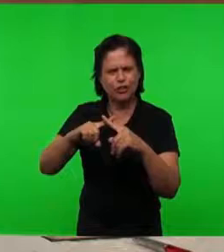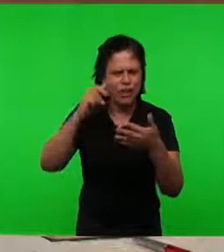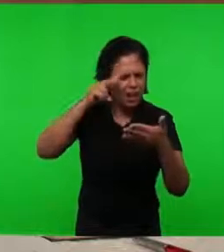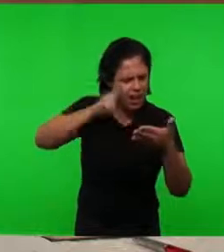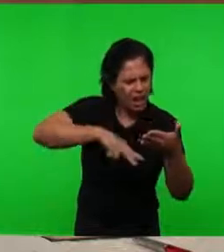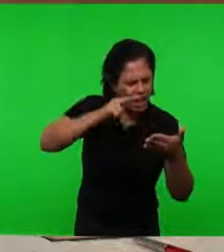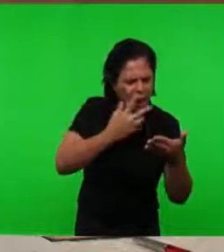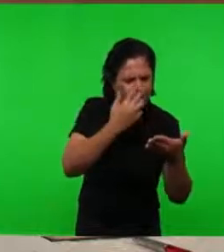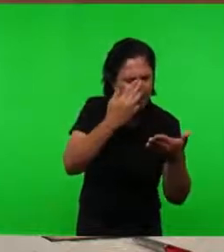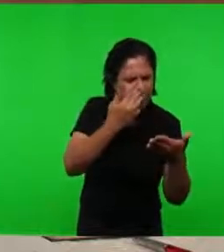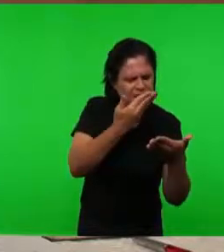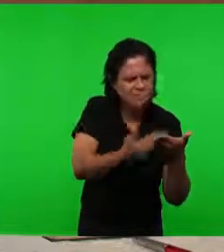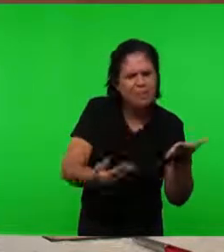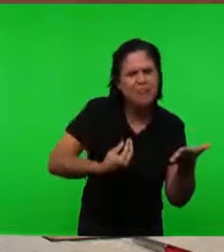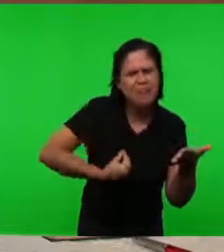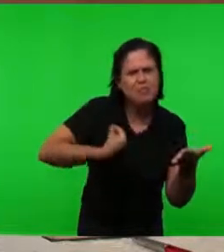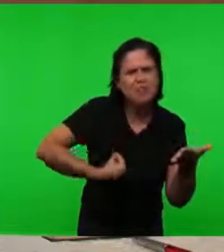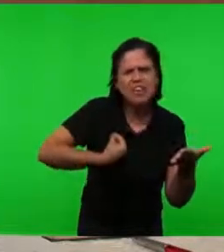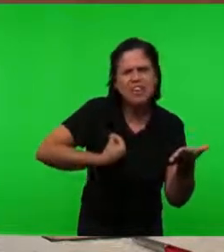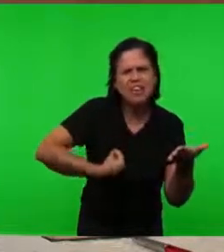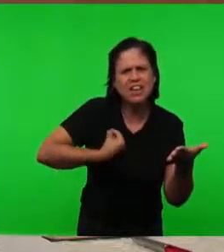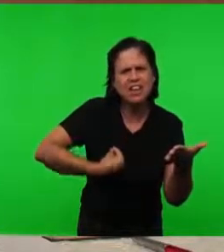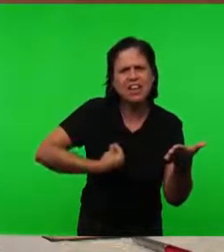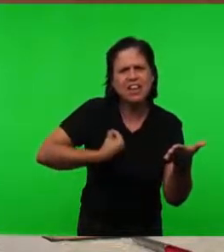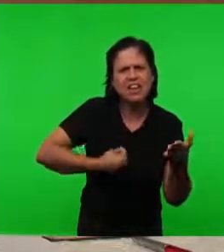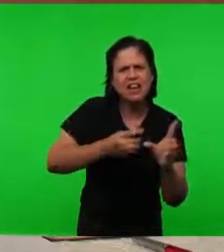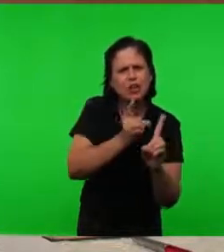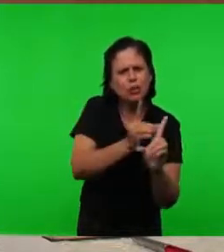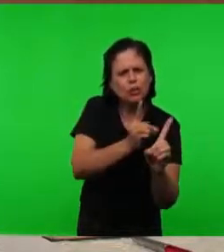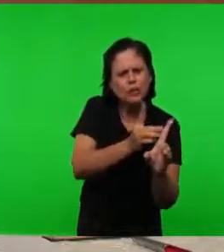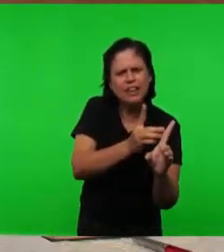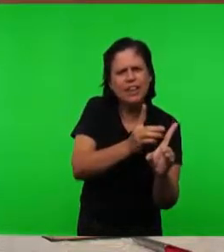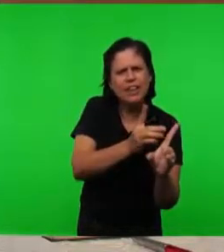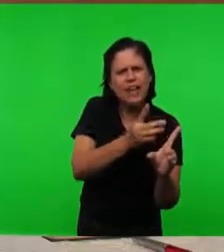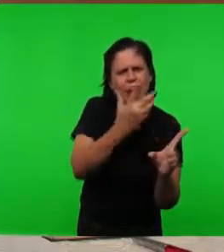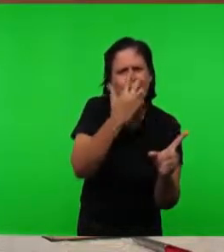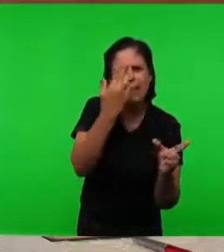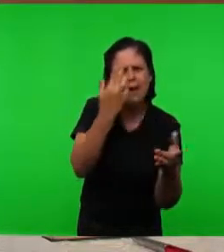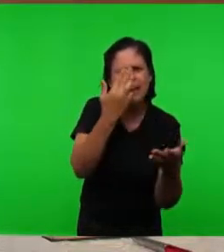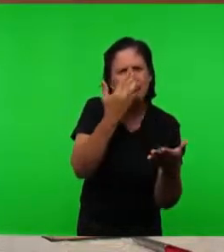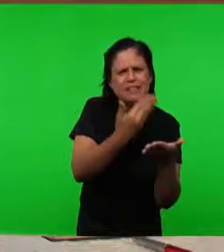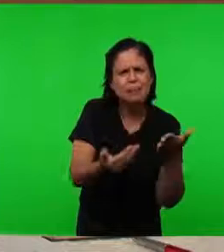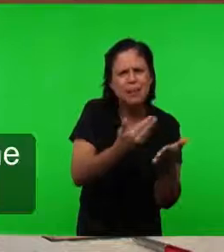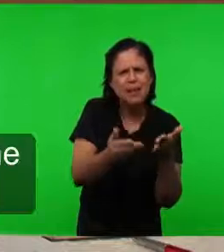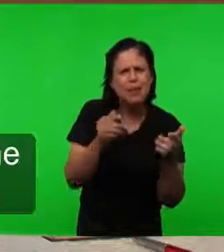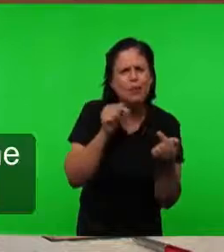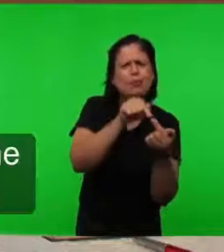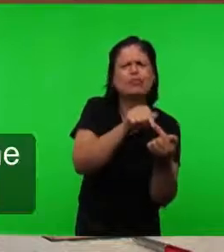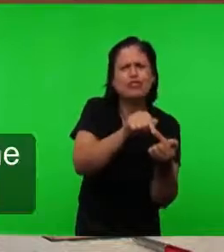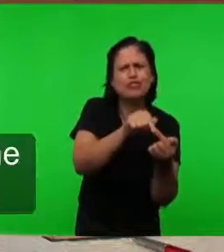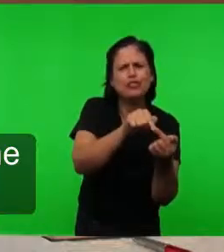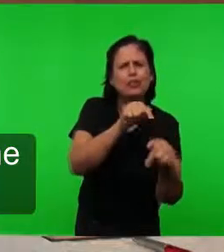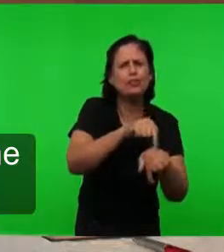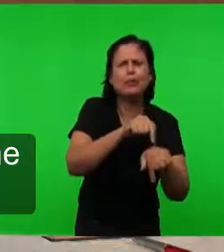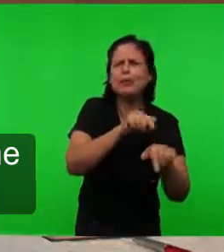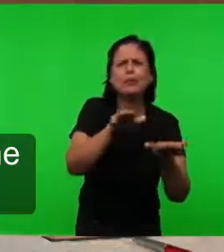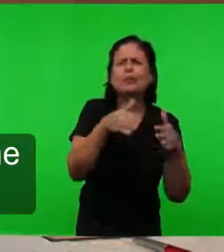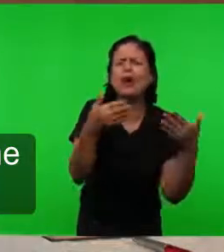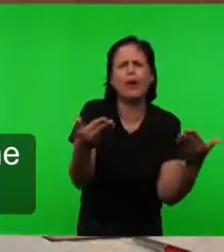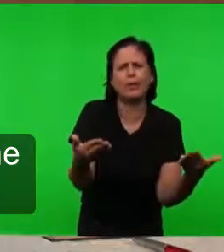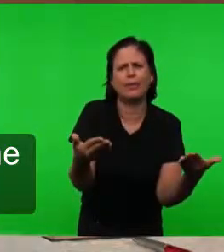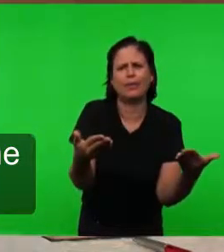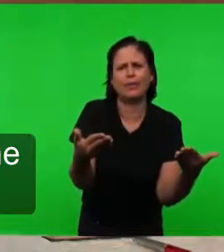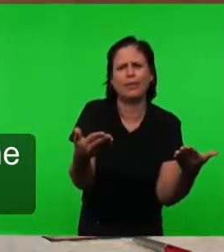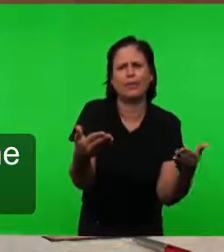Da palavra Ou seja A doutrina Perdeu A sua finalidade Isso em que momento